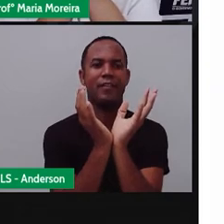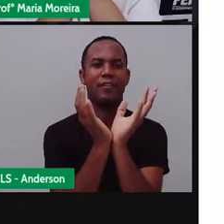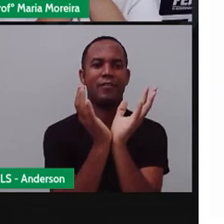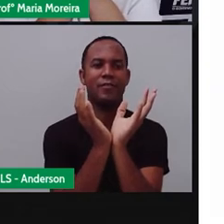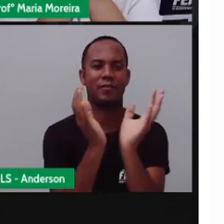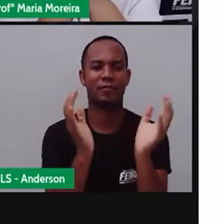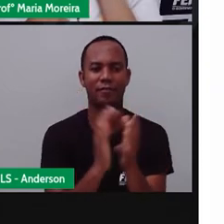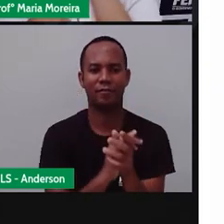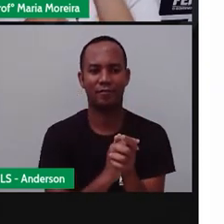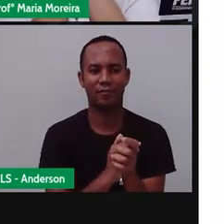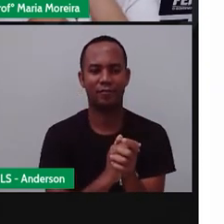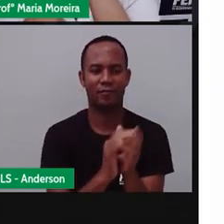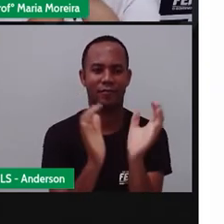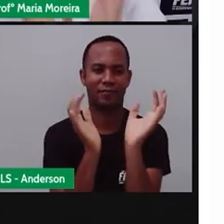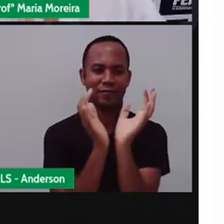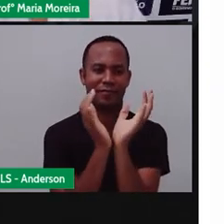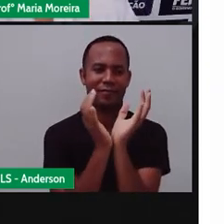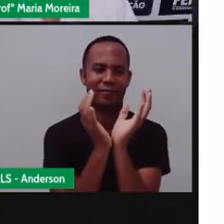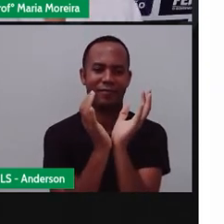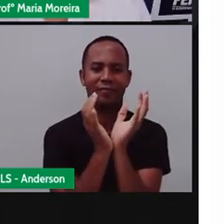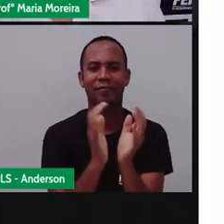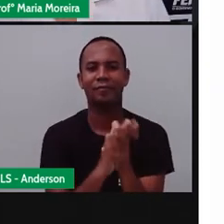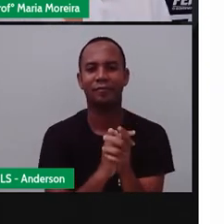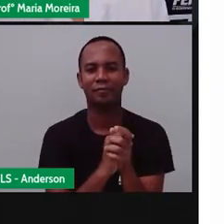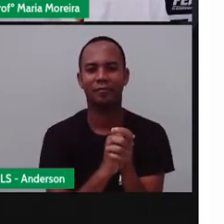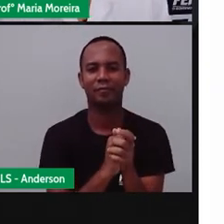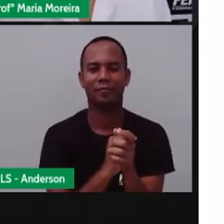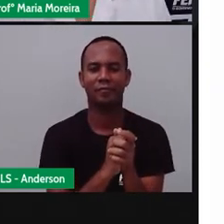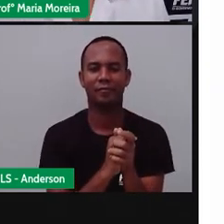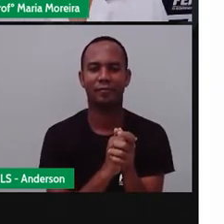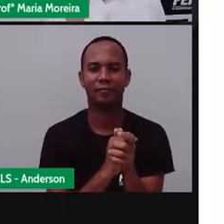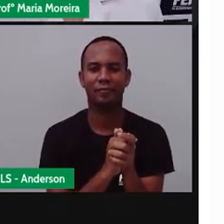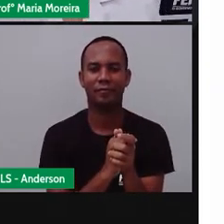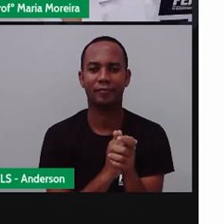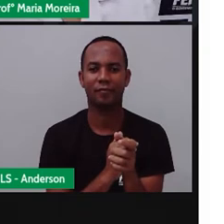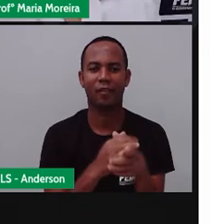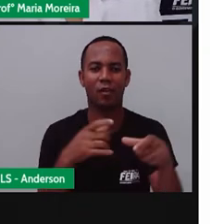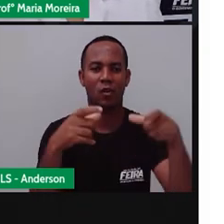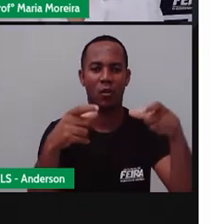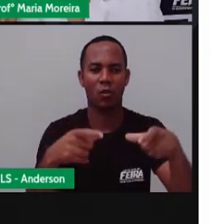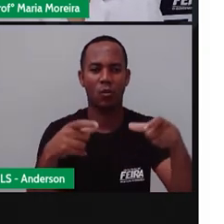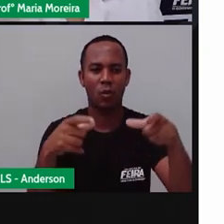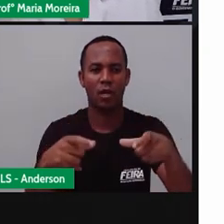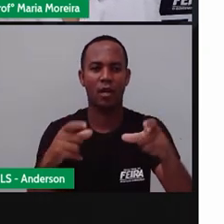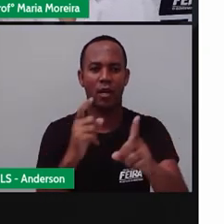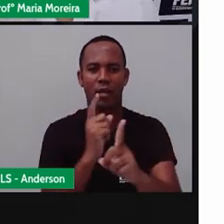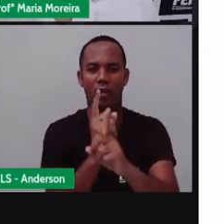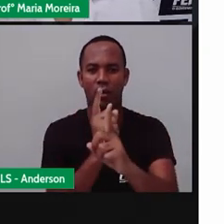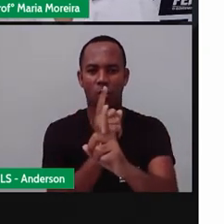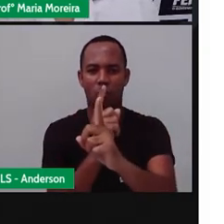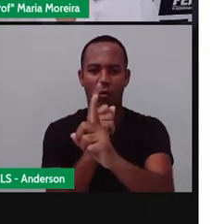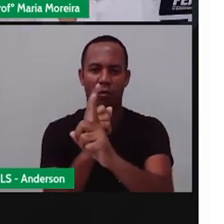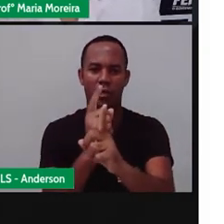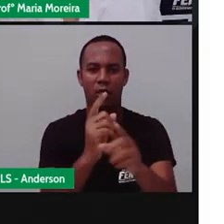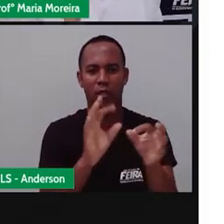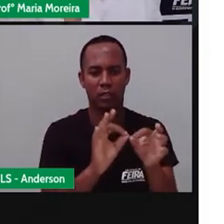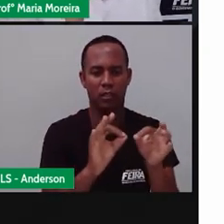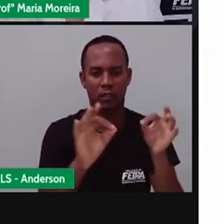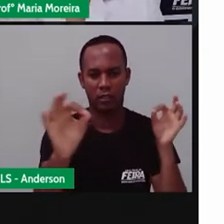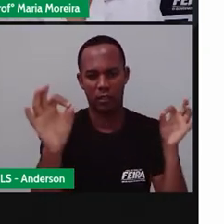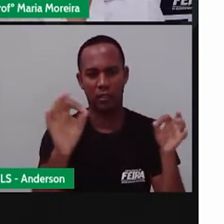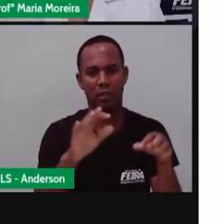caixa d'água. Eita! Eu sou inteligente demais. Esses bairros encontram-se nas regiões mais distantes da cidade.